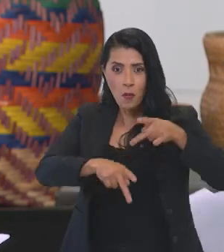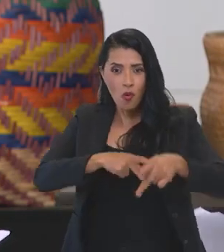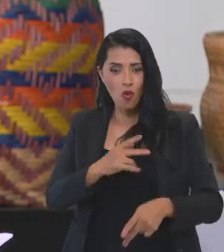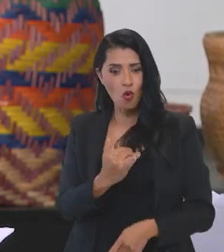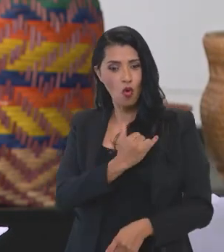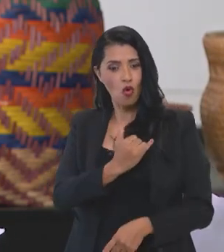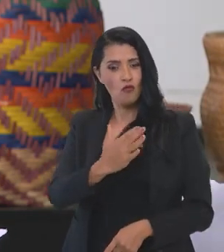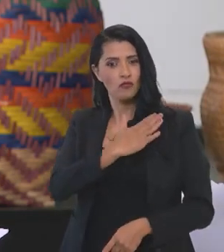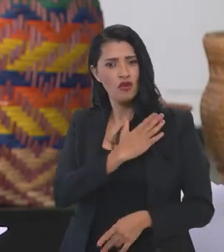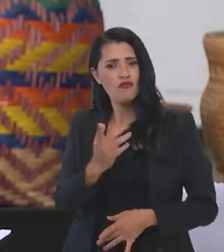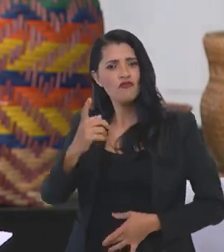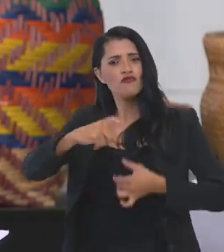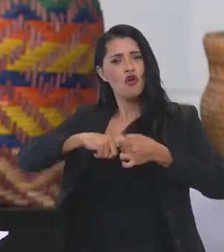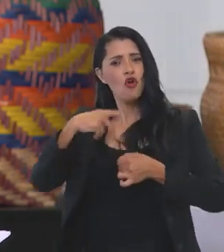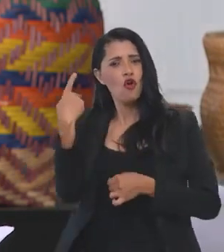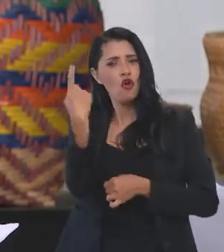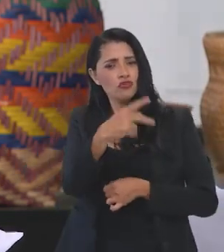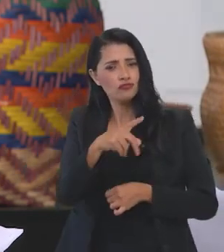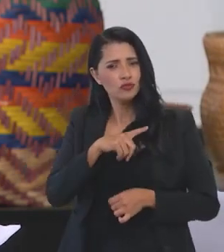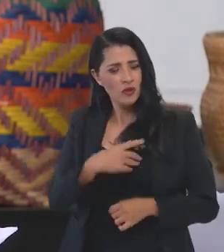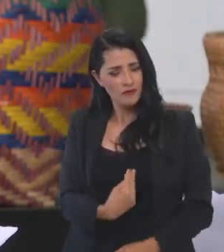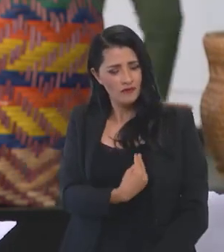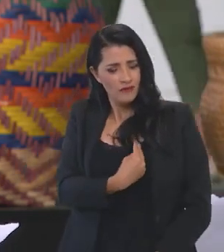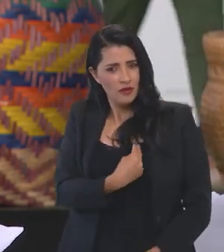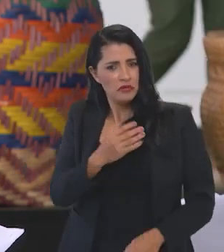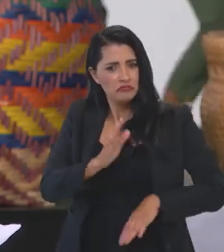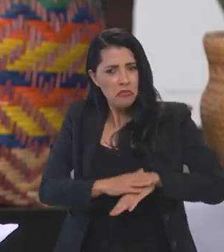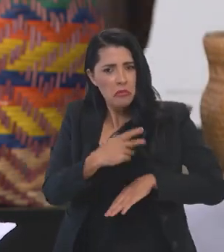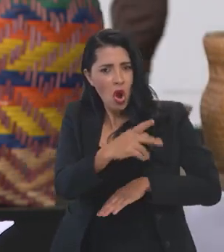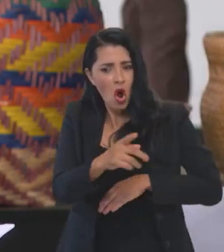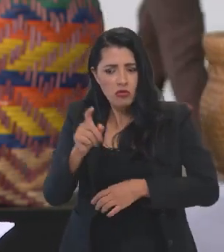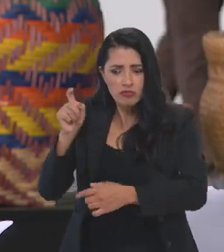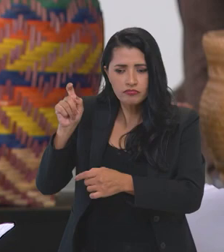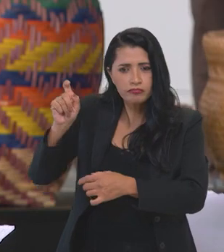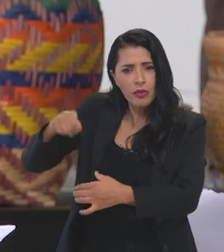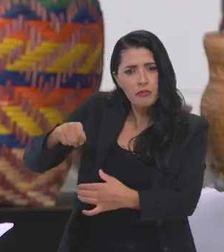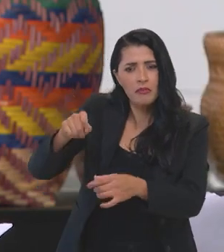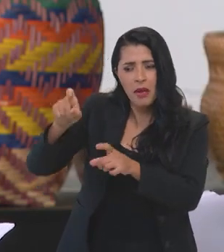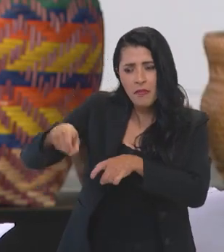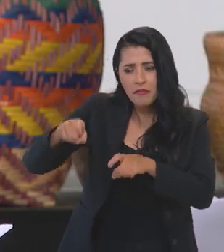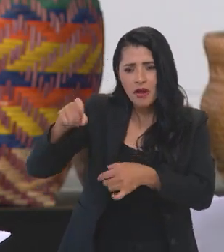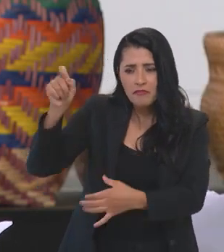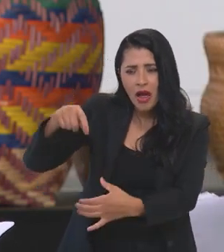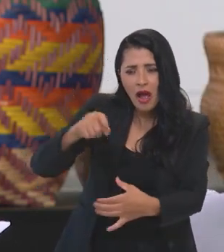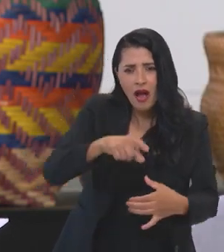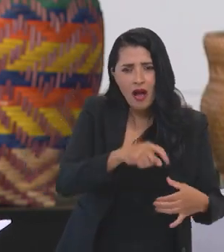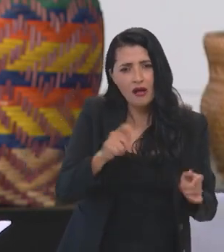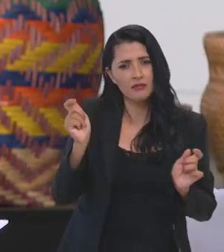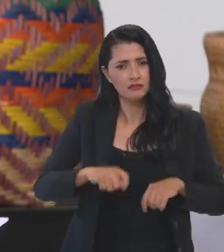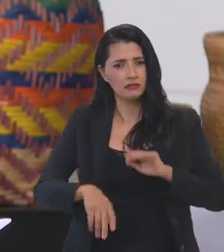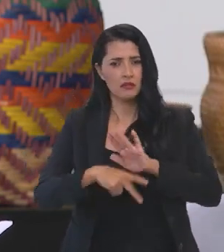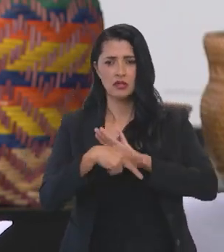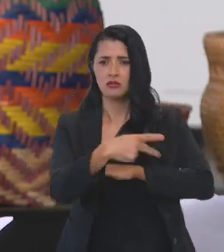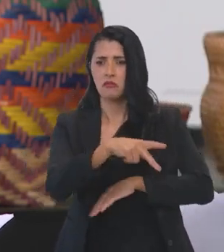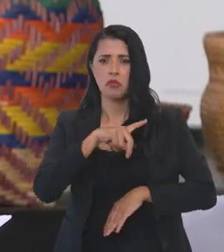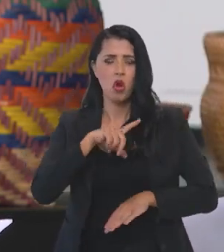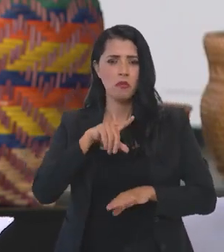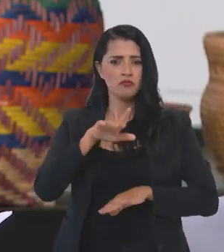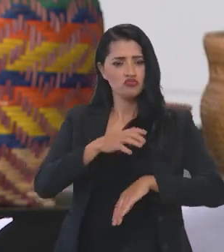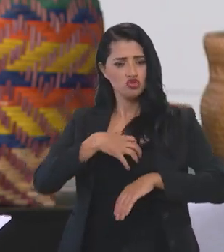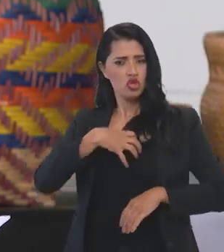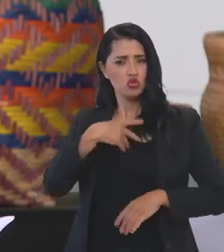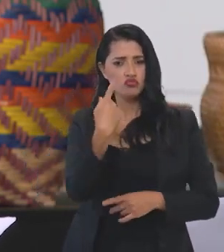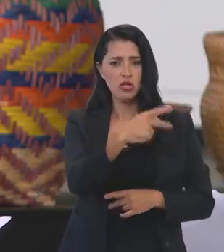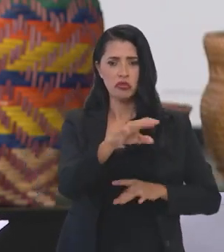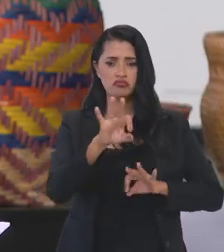povo Yanomami resgate a sua forma de ter a sua produtividade na agricultura e possa ter, da sua própria